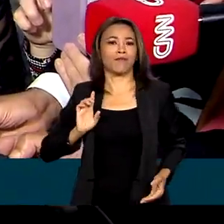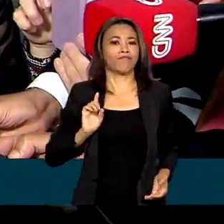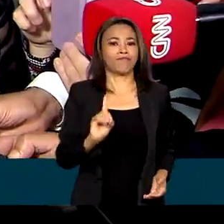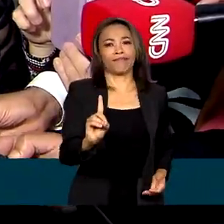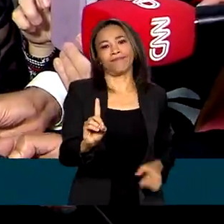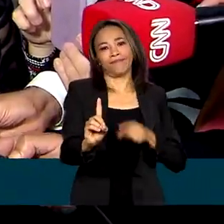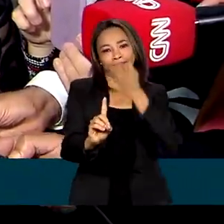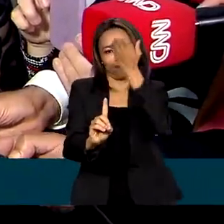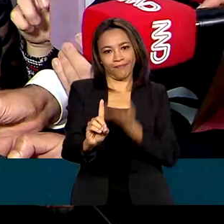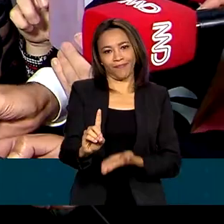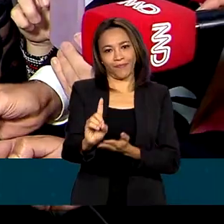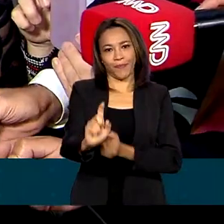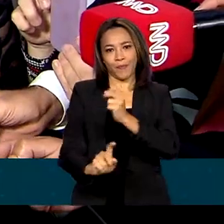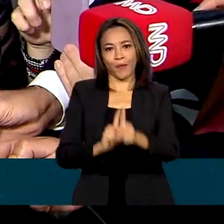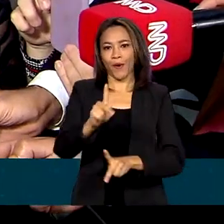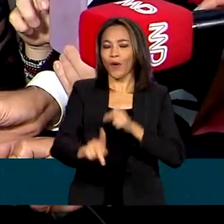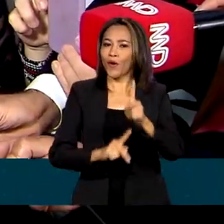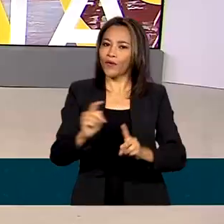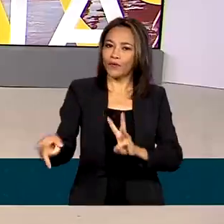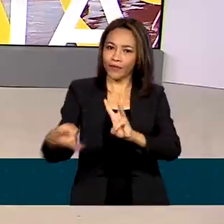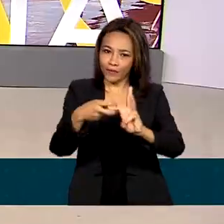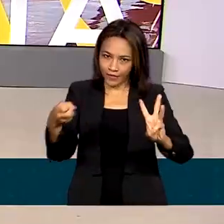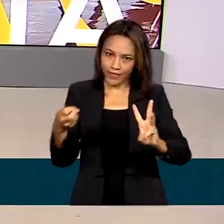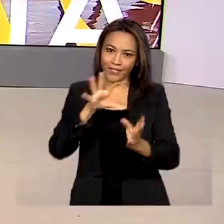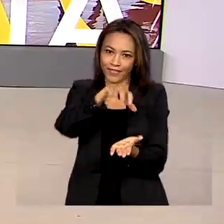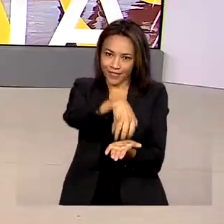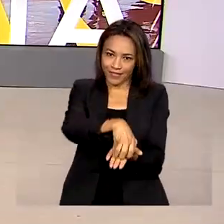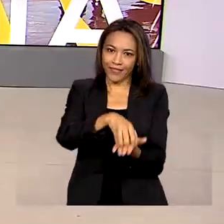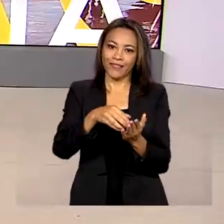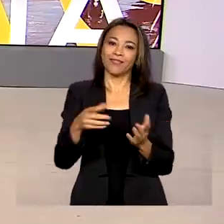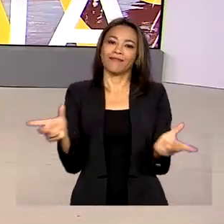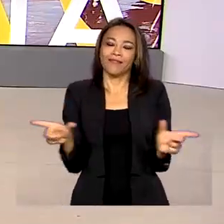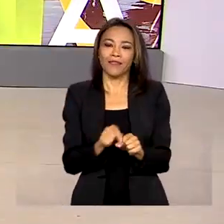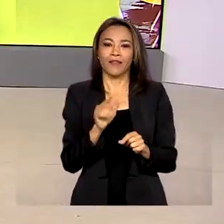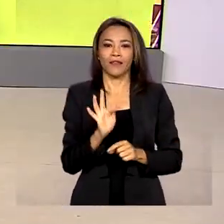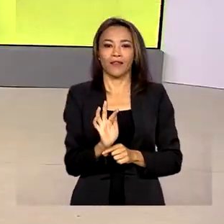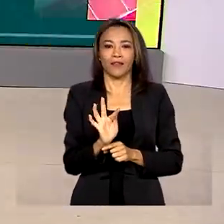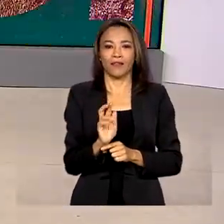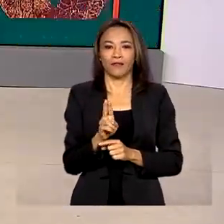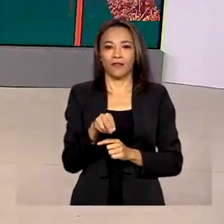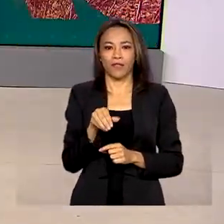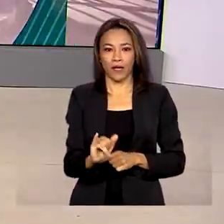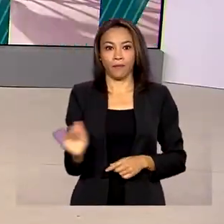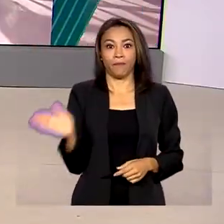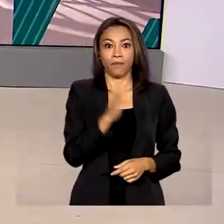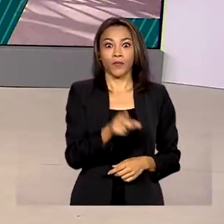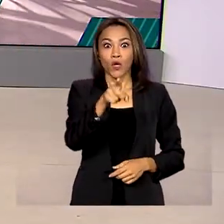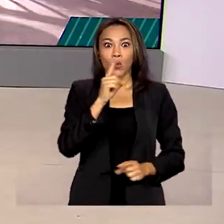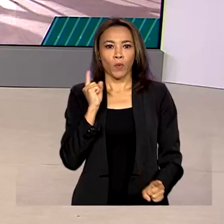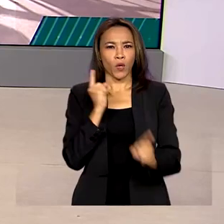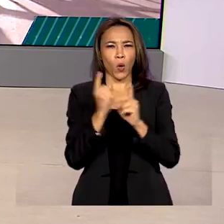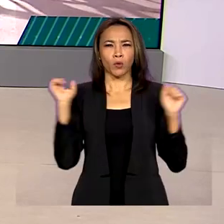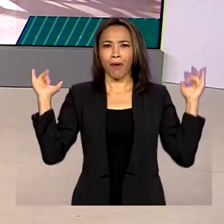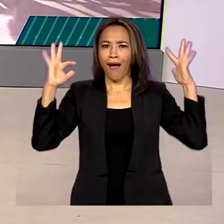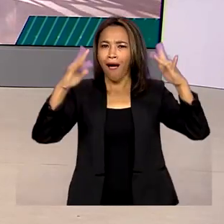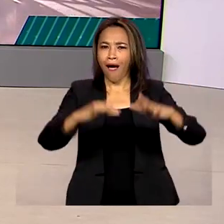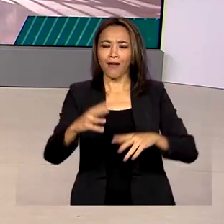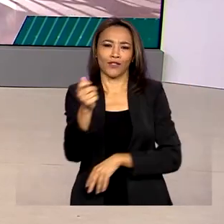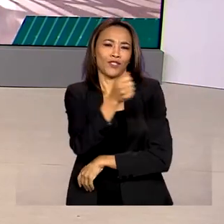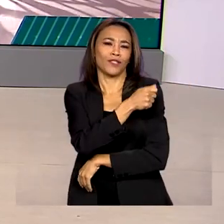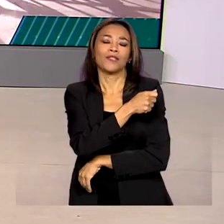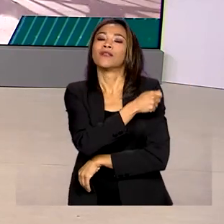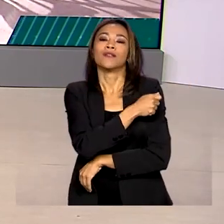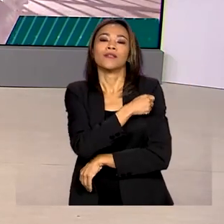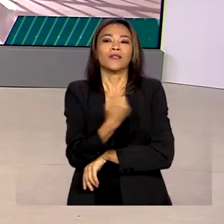indígenas na institucionalidade. O maior festival estudantil da América Latina terminou nesse domingo no Rio de